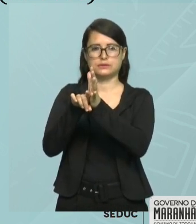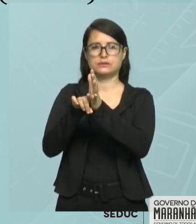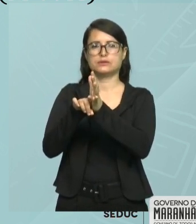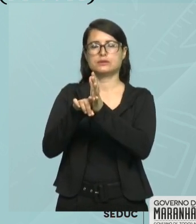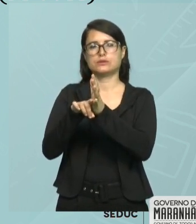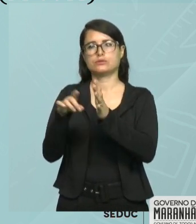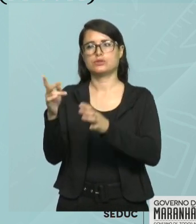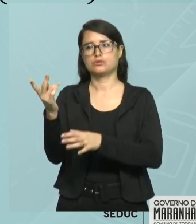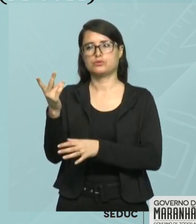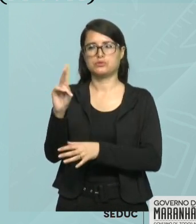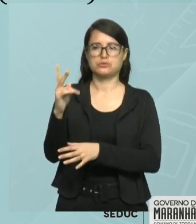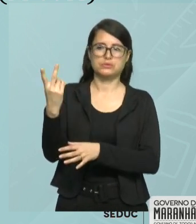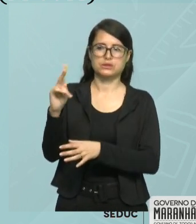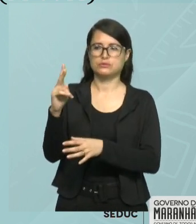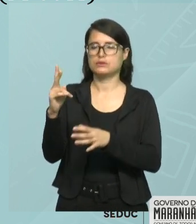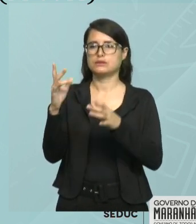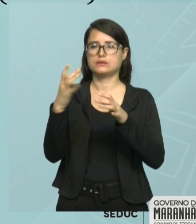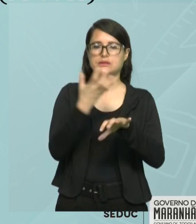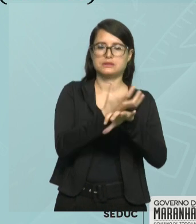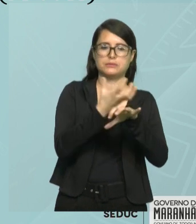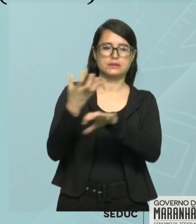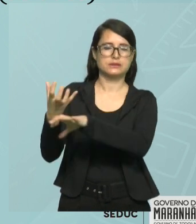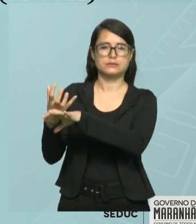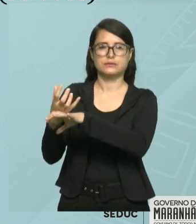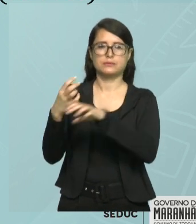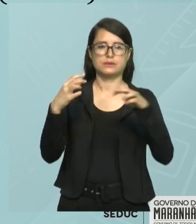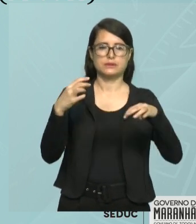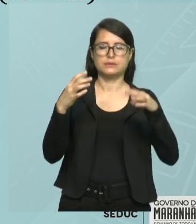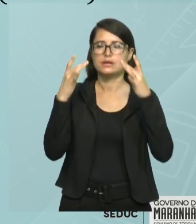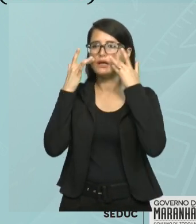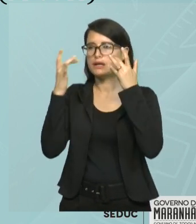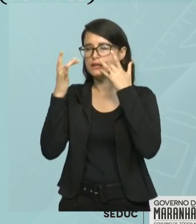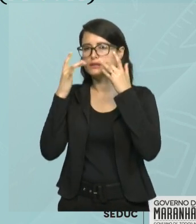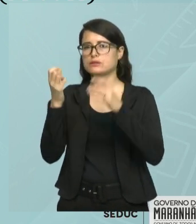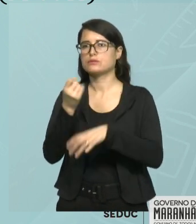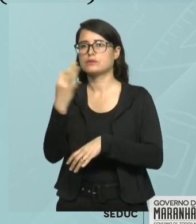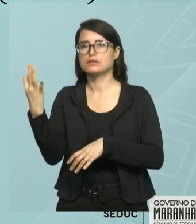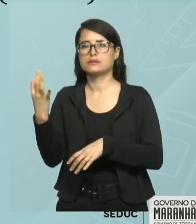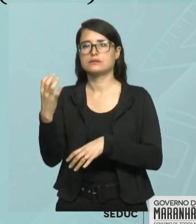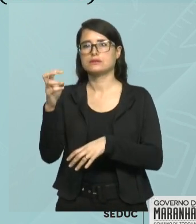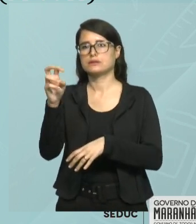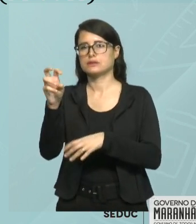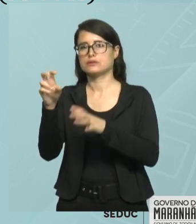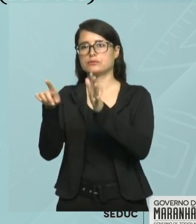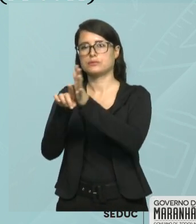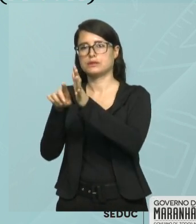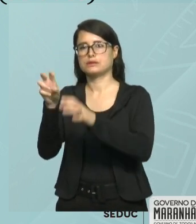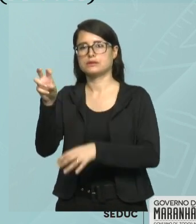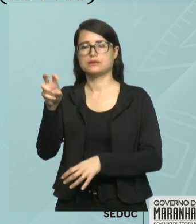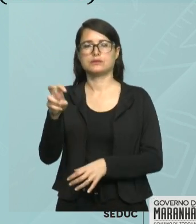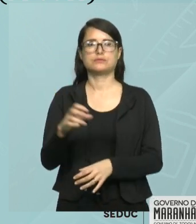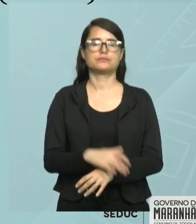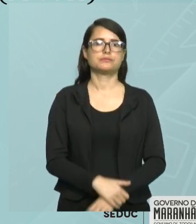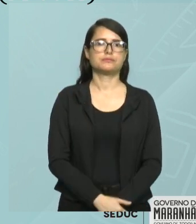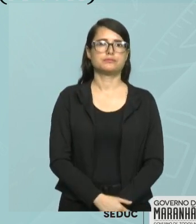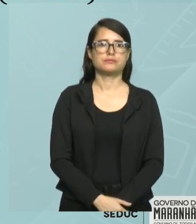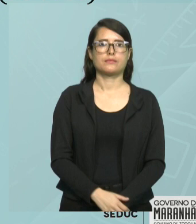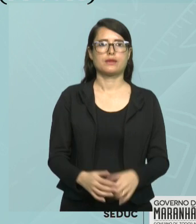os alunos que gostam dos dois. Dez mais dezesseis, a gente vai ter vinte e um. Vinte e um menos cinco,